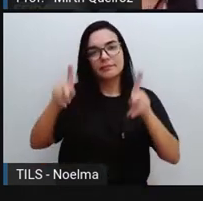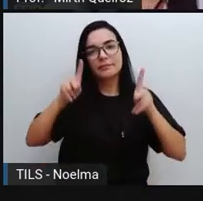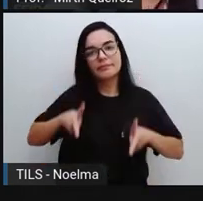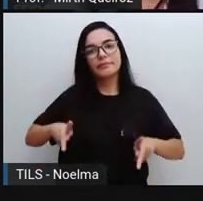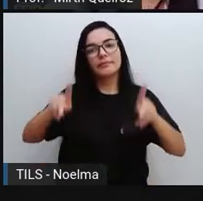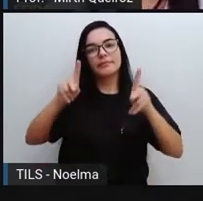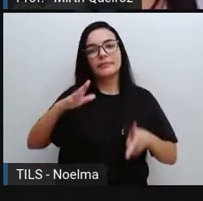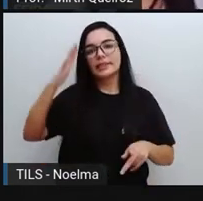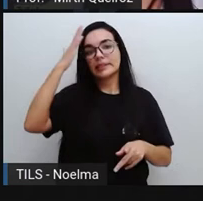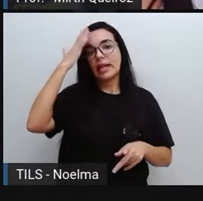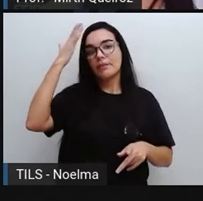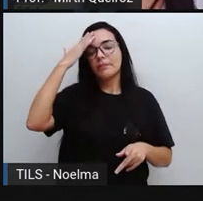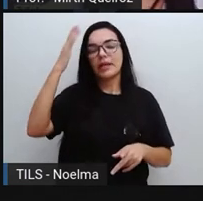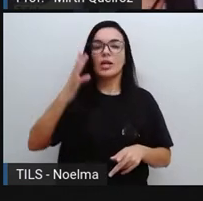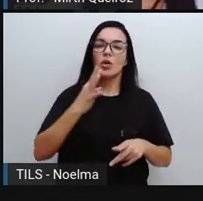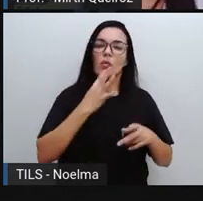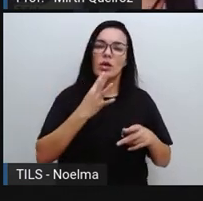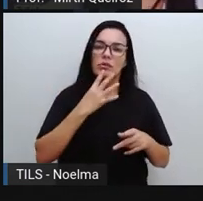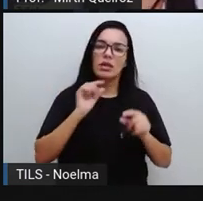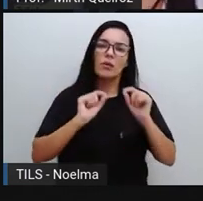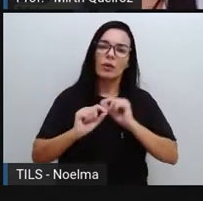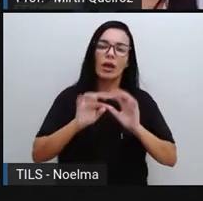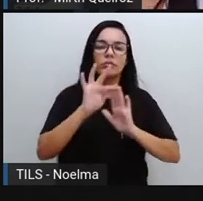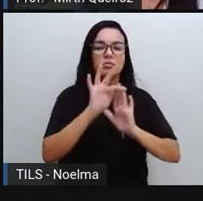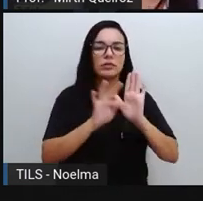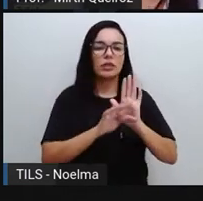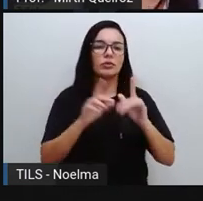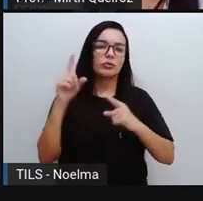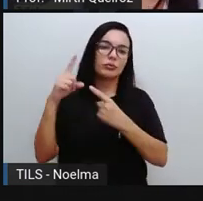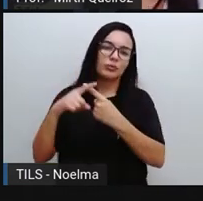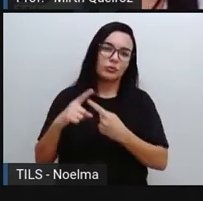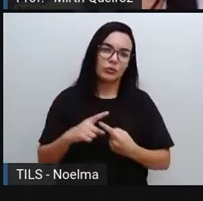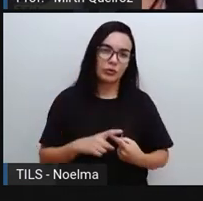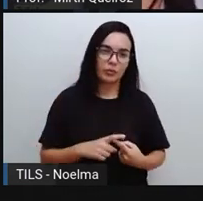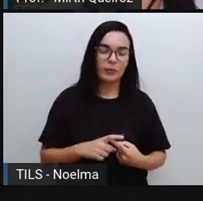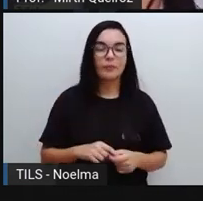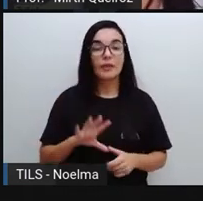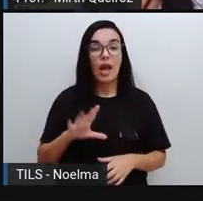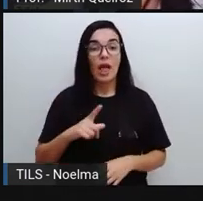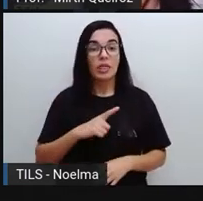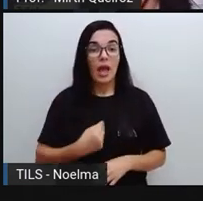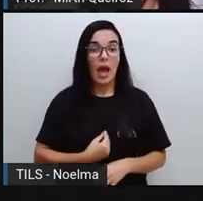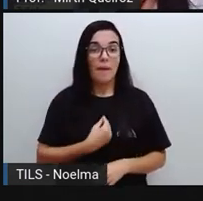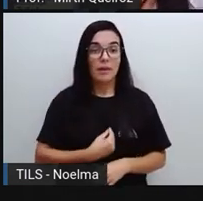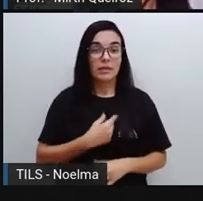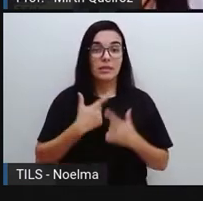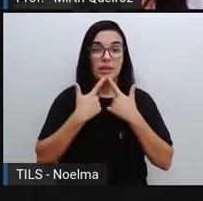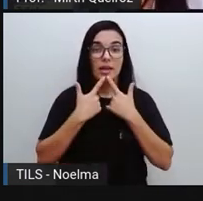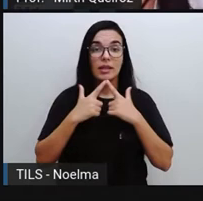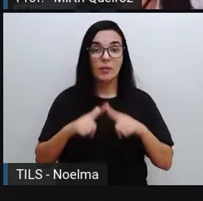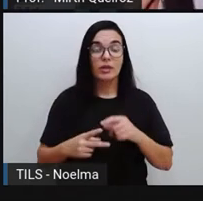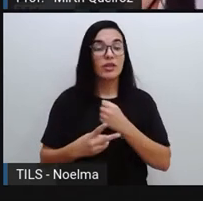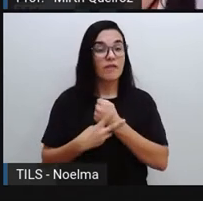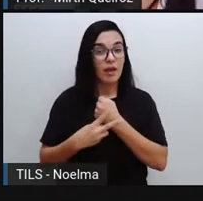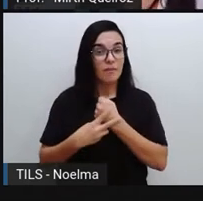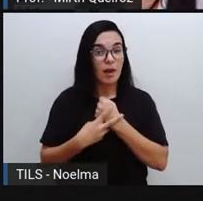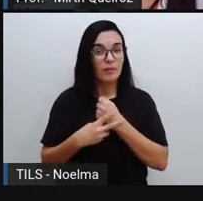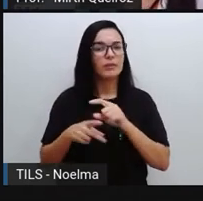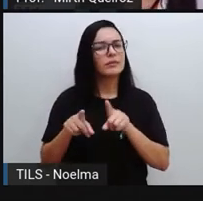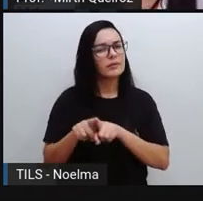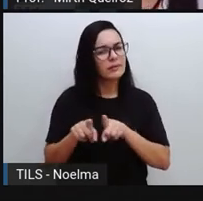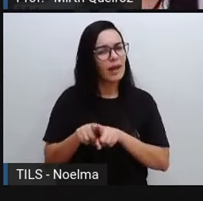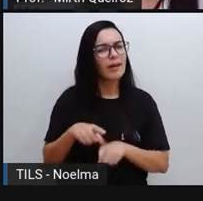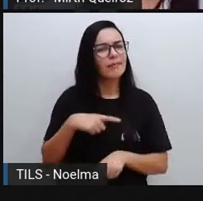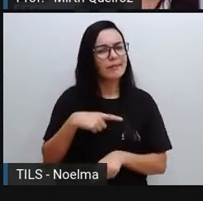em se conhecer esse tipo de texto. Então, nós temos aí nesse texto a presença dessa linguagem verbal. E temos